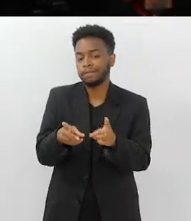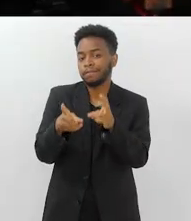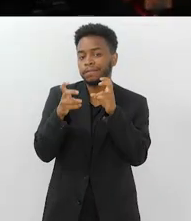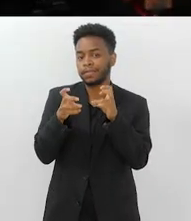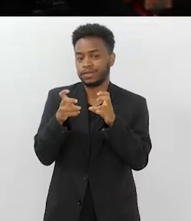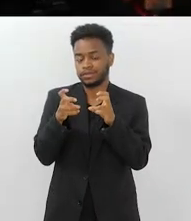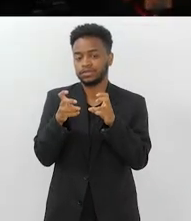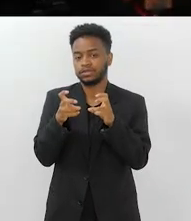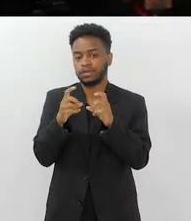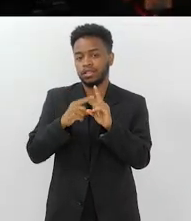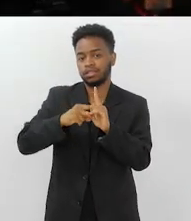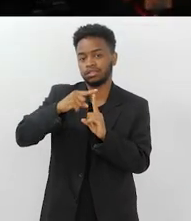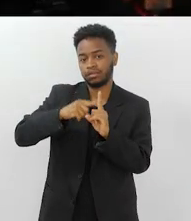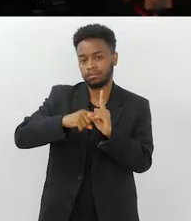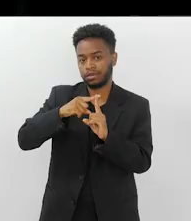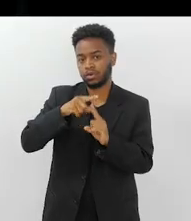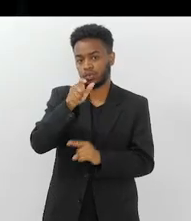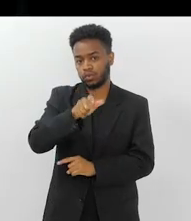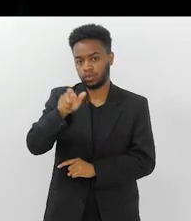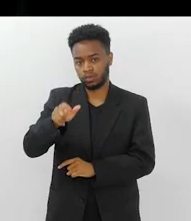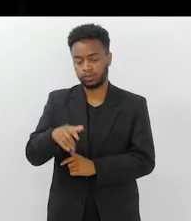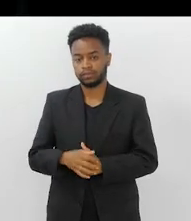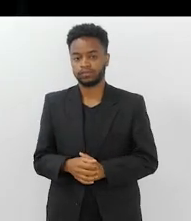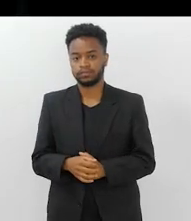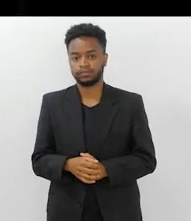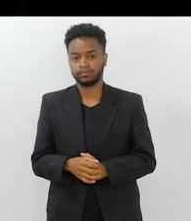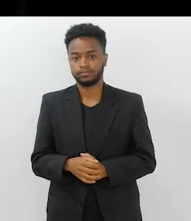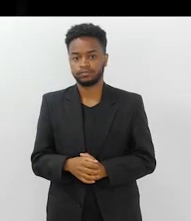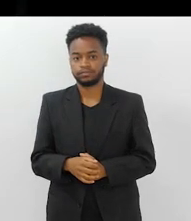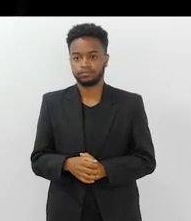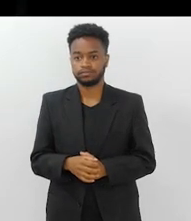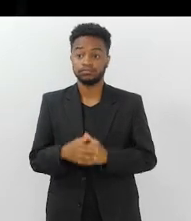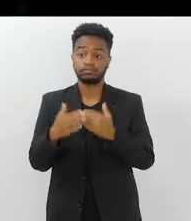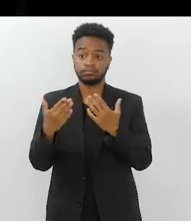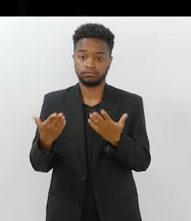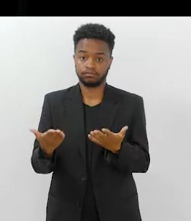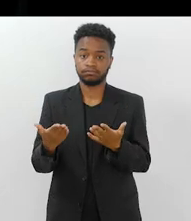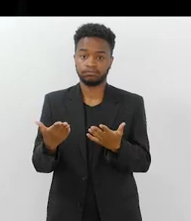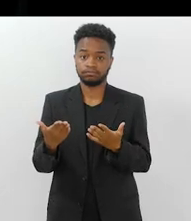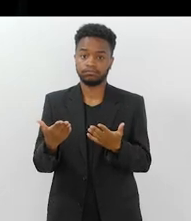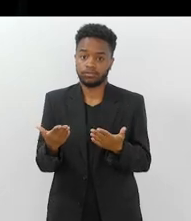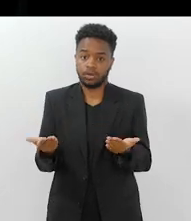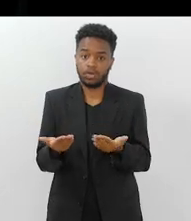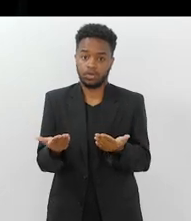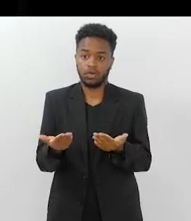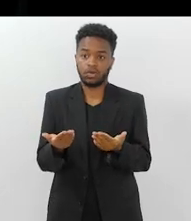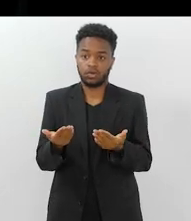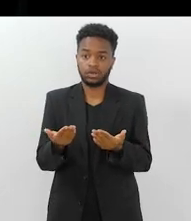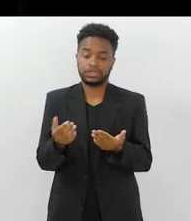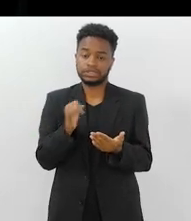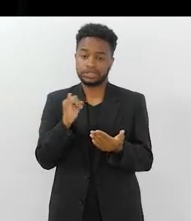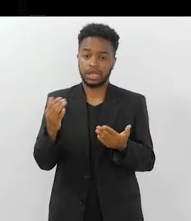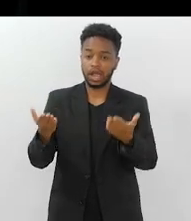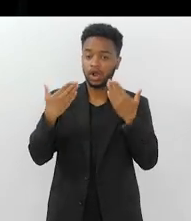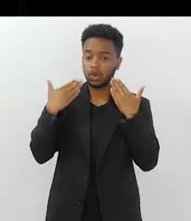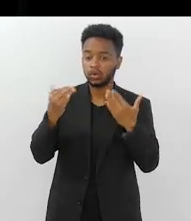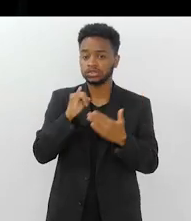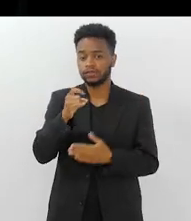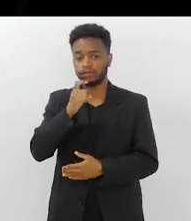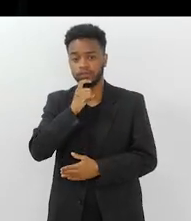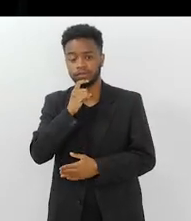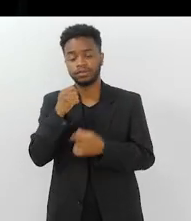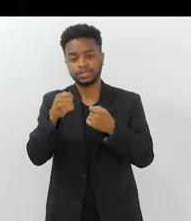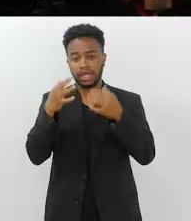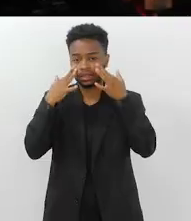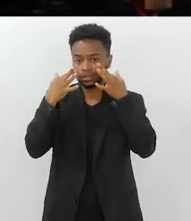percepção da temperatura dele e aí está atuando nesse momento, Que seja no extremo de calor, no extremo de